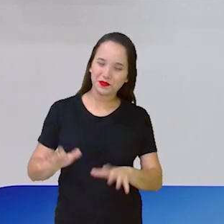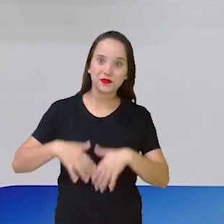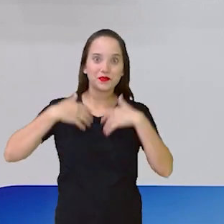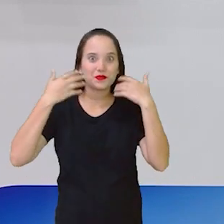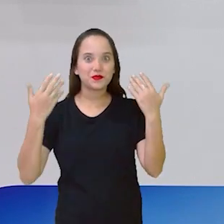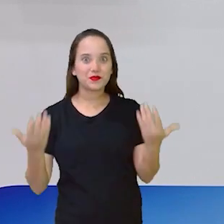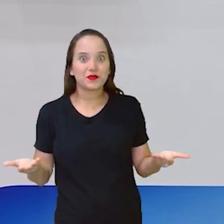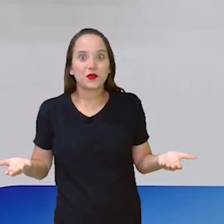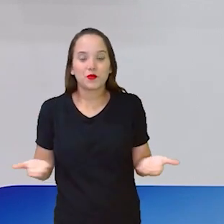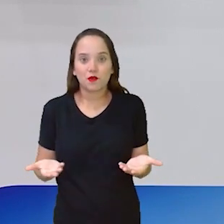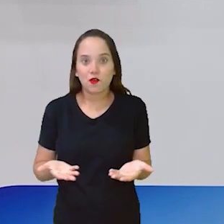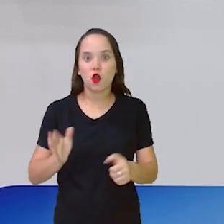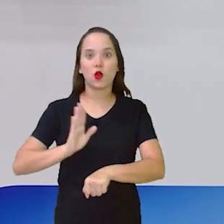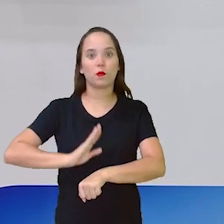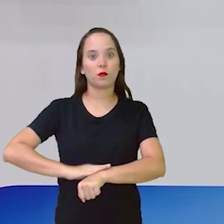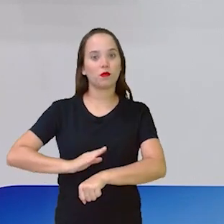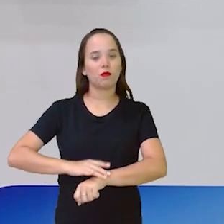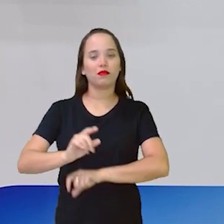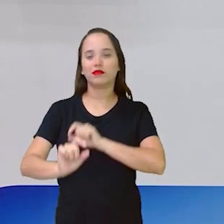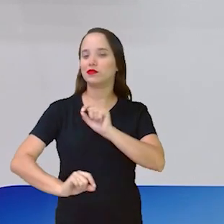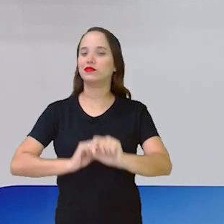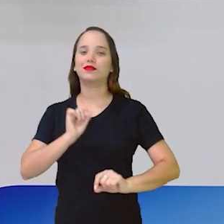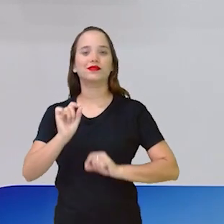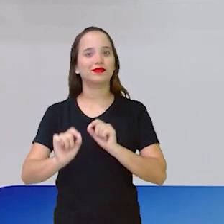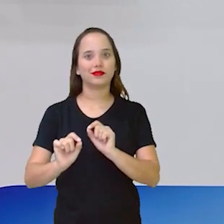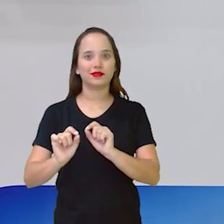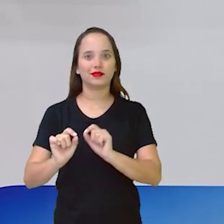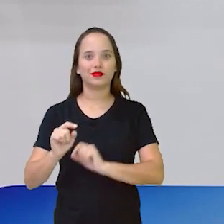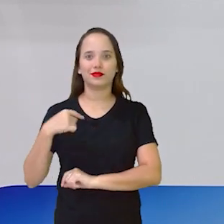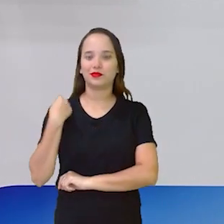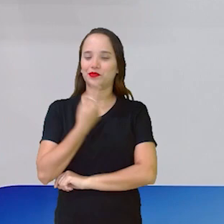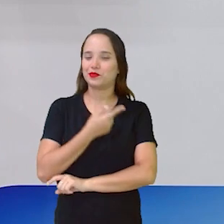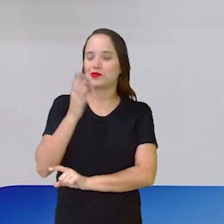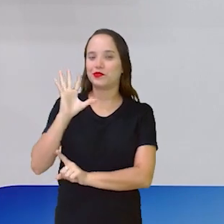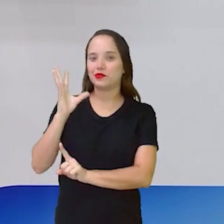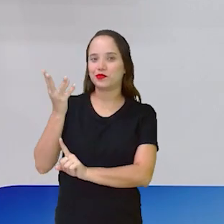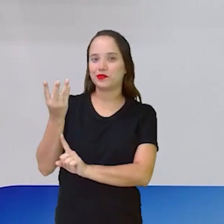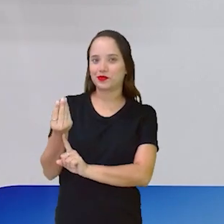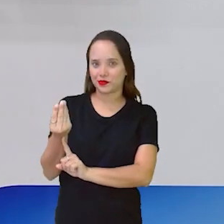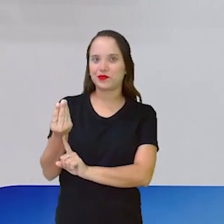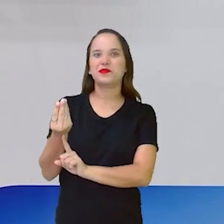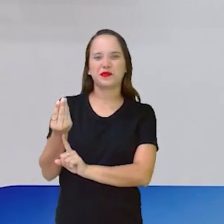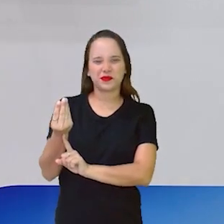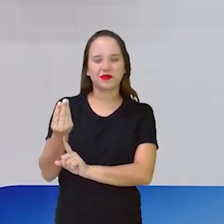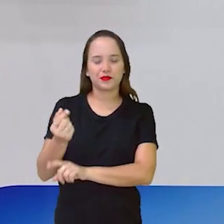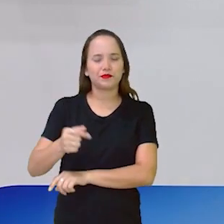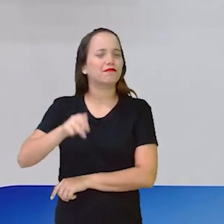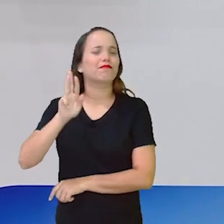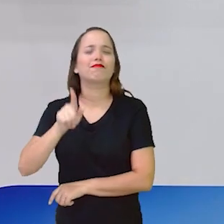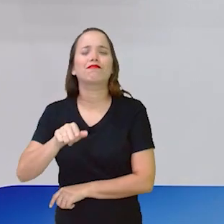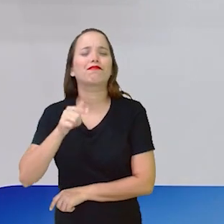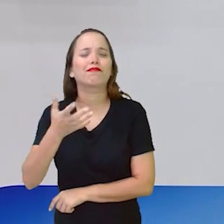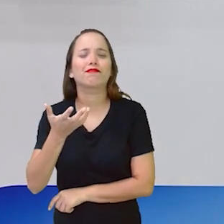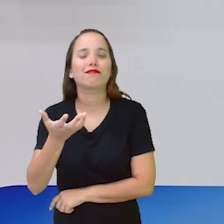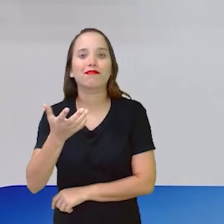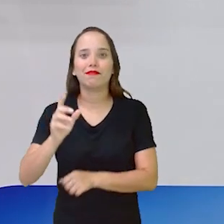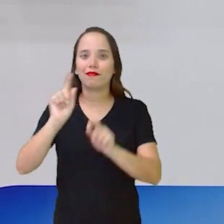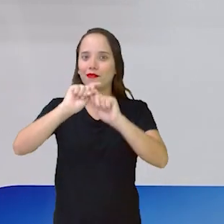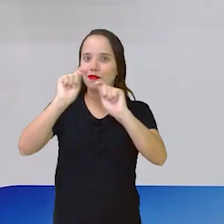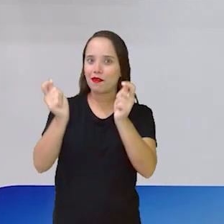E agora chegou o nosso momento de arte, hein? Quem quer fazer arte aí?